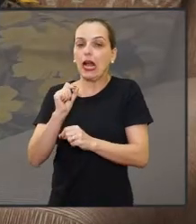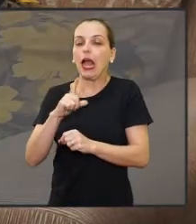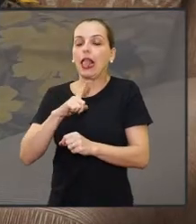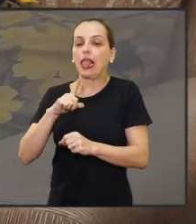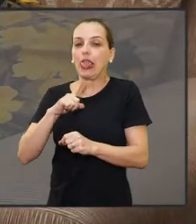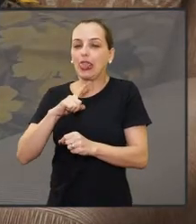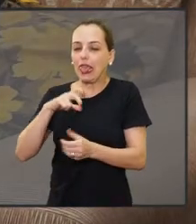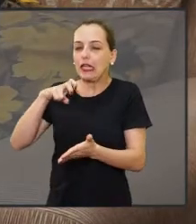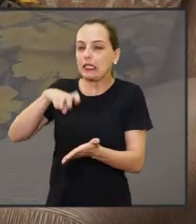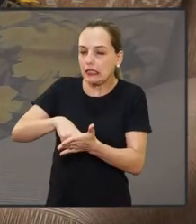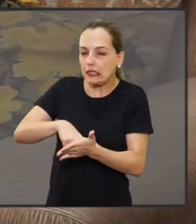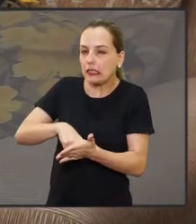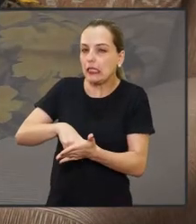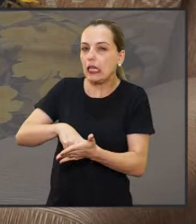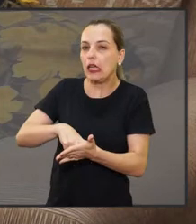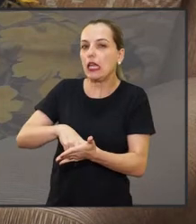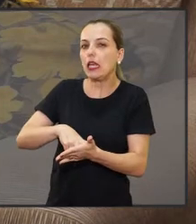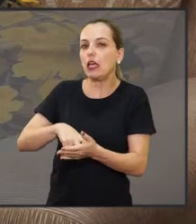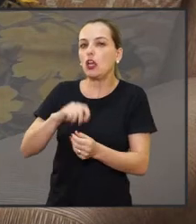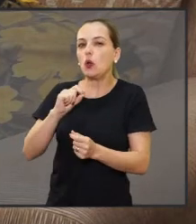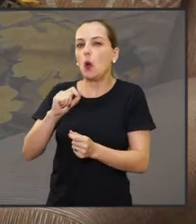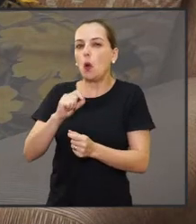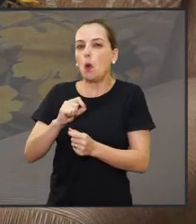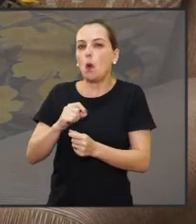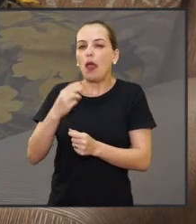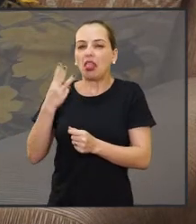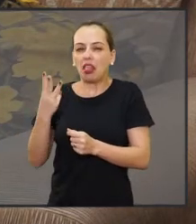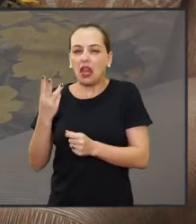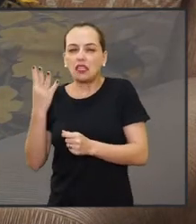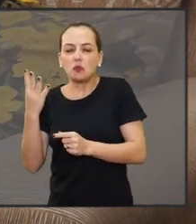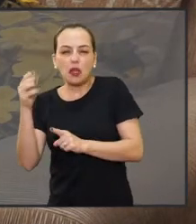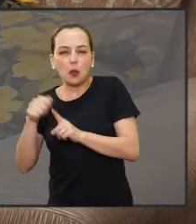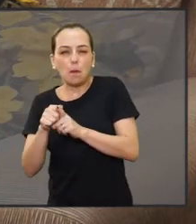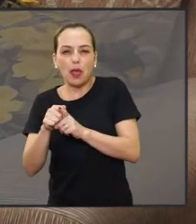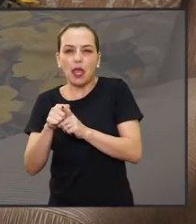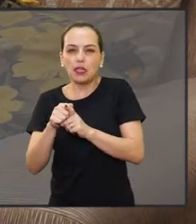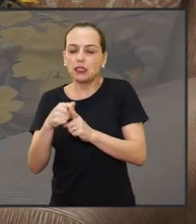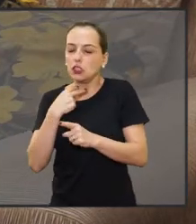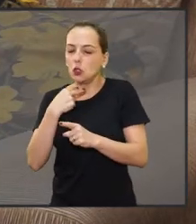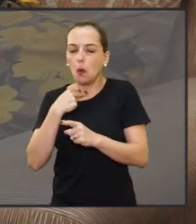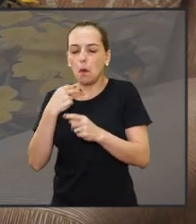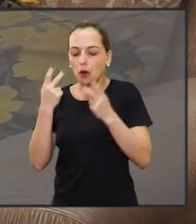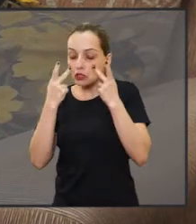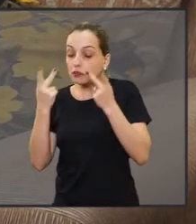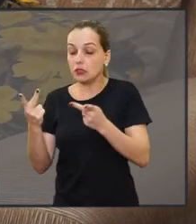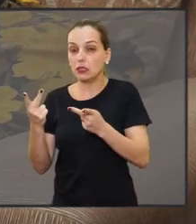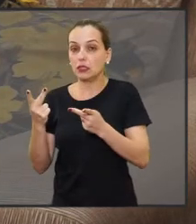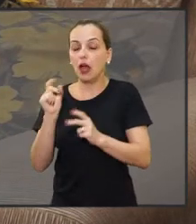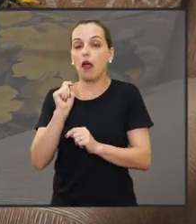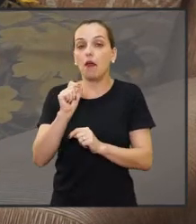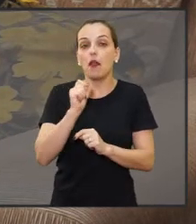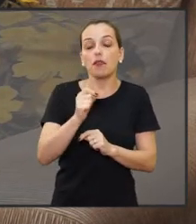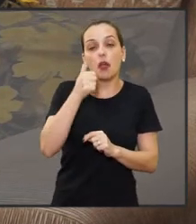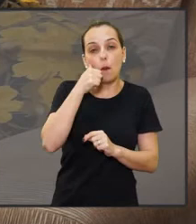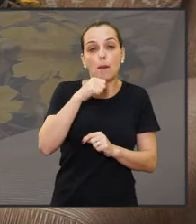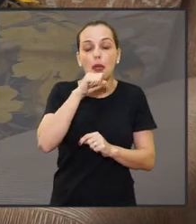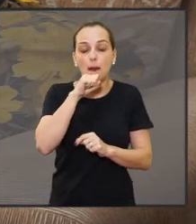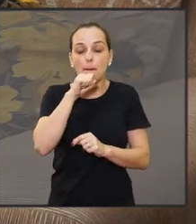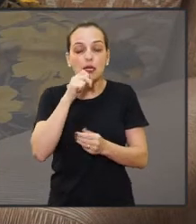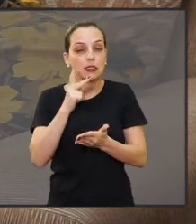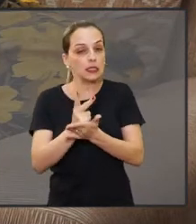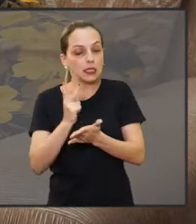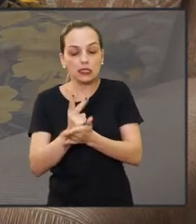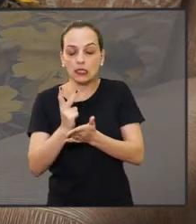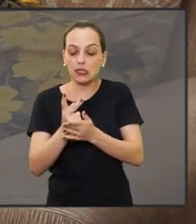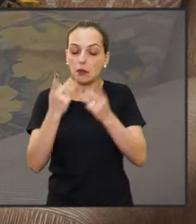lá, pega castigo, fica até de três, quatro meses sem poder ir ver o filho, isso e aquilo. E minha mãe vinha uma